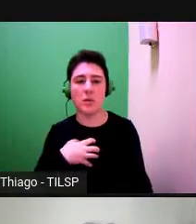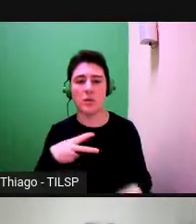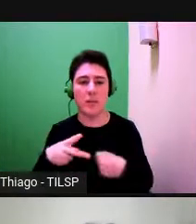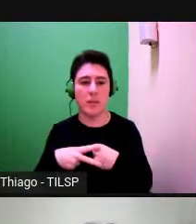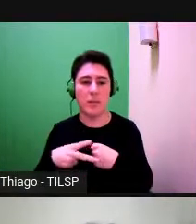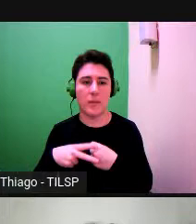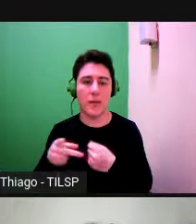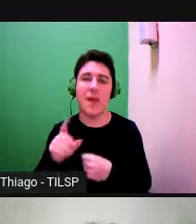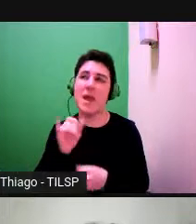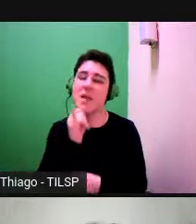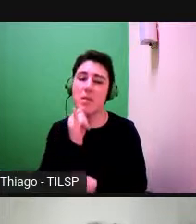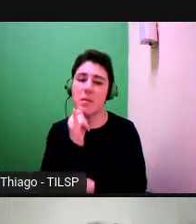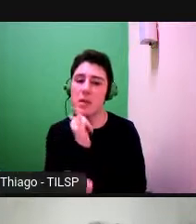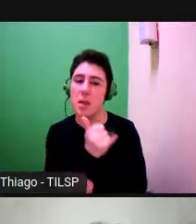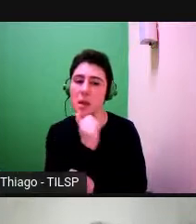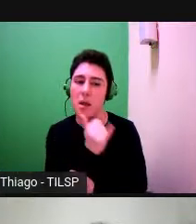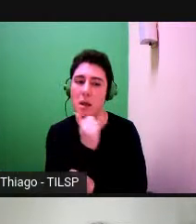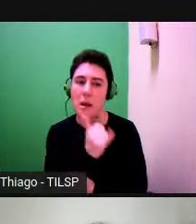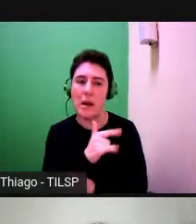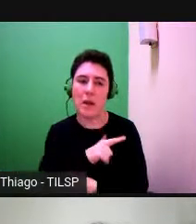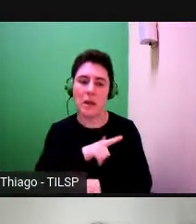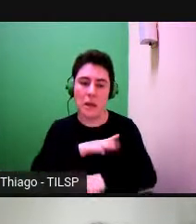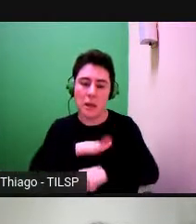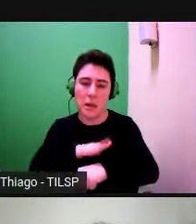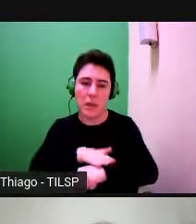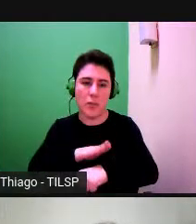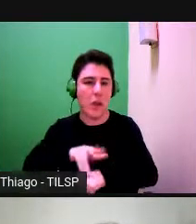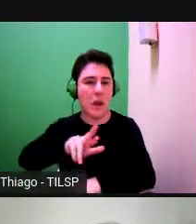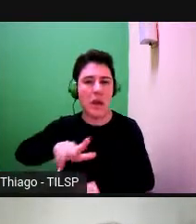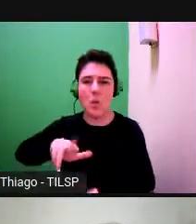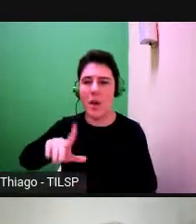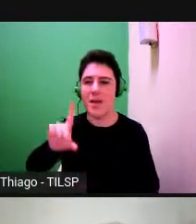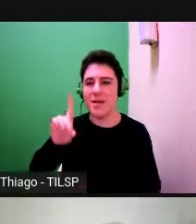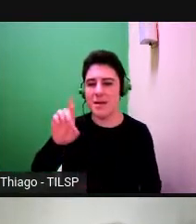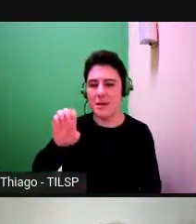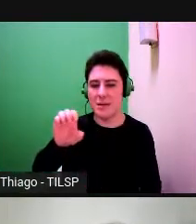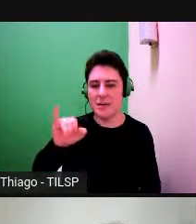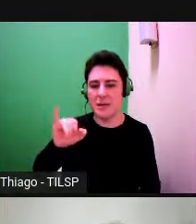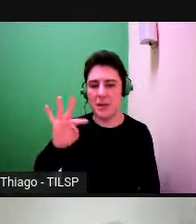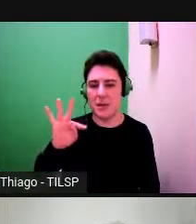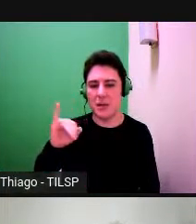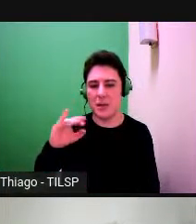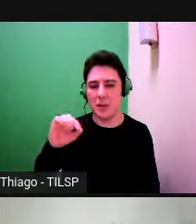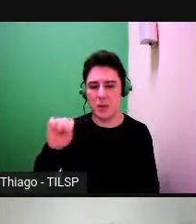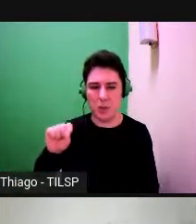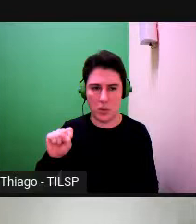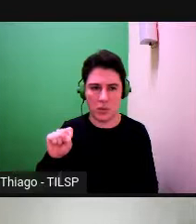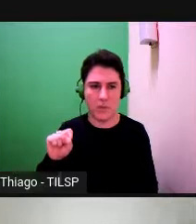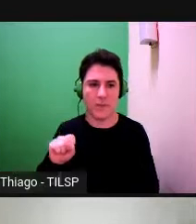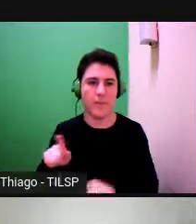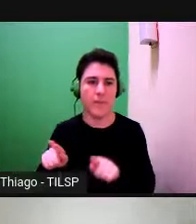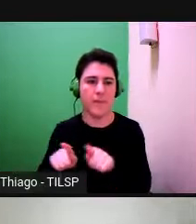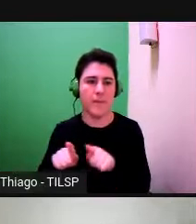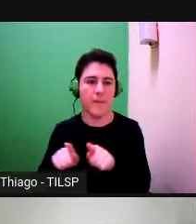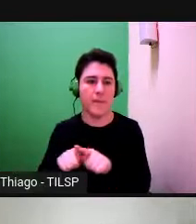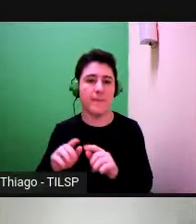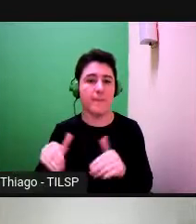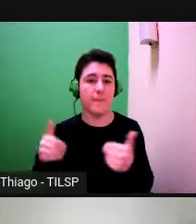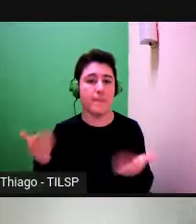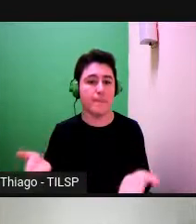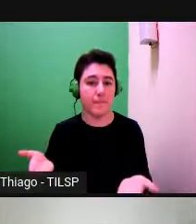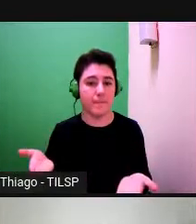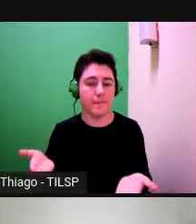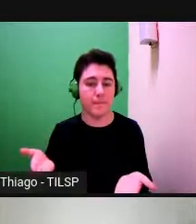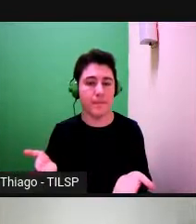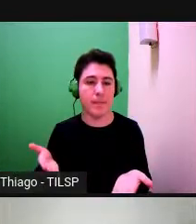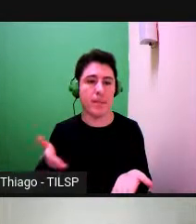caso da narração localizadores temporais não daíticos formas verbais no presente do indicativo com valor ergonómico no